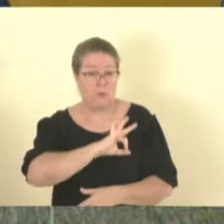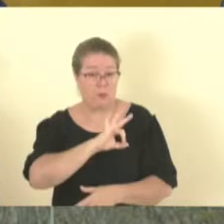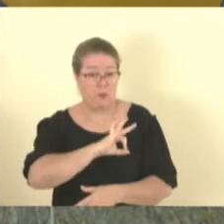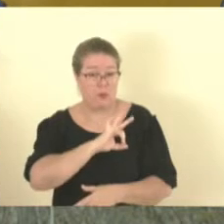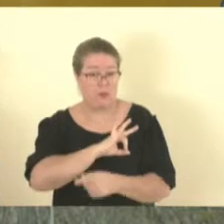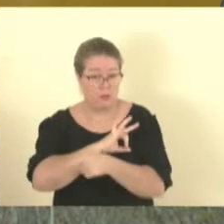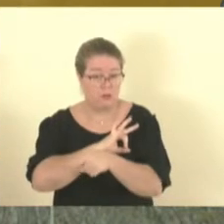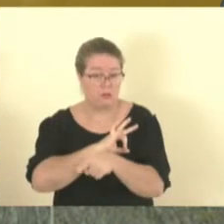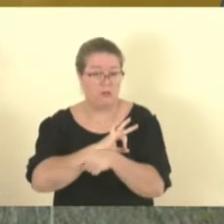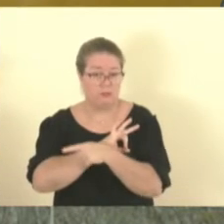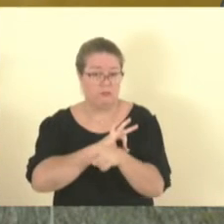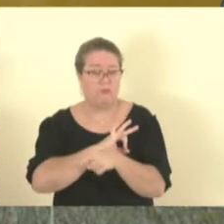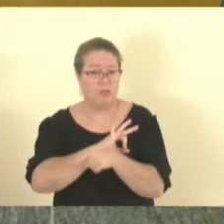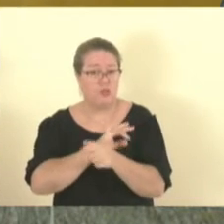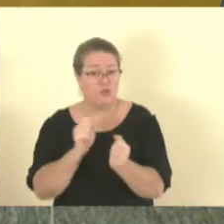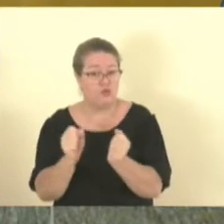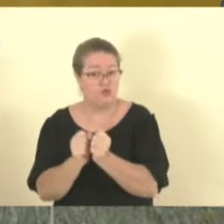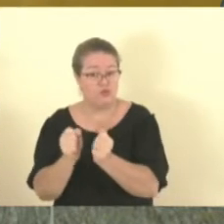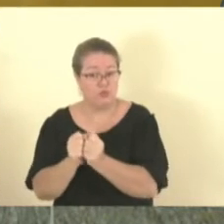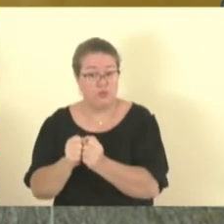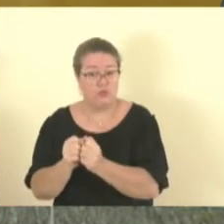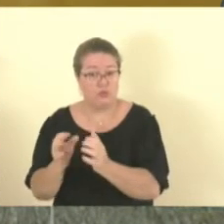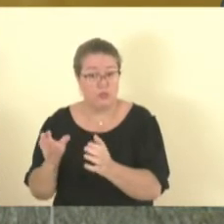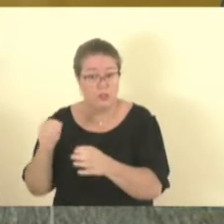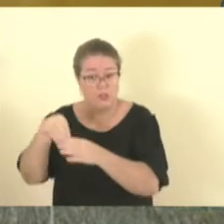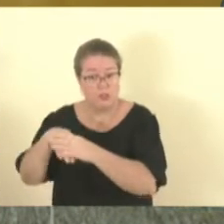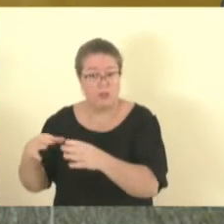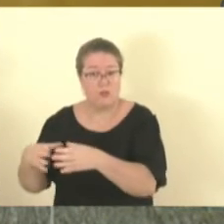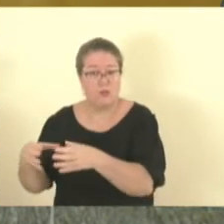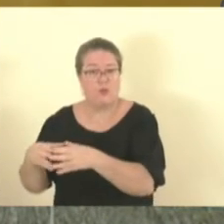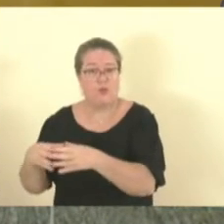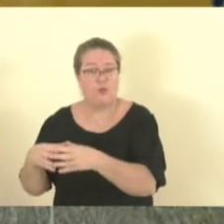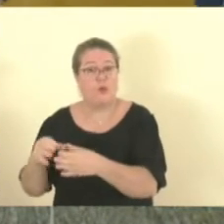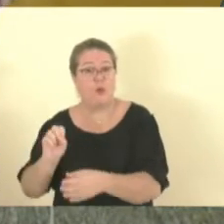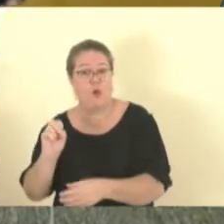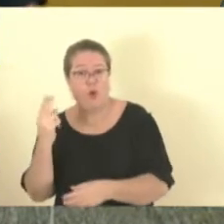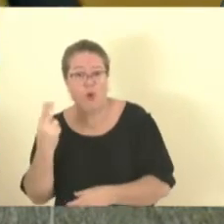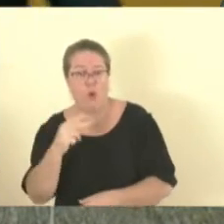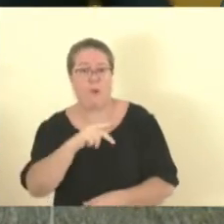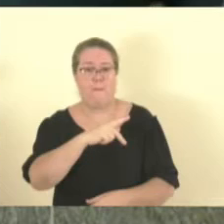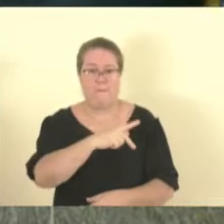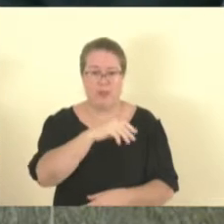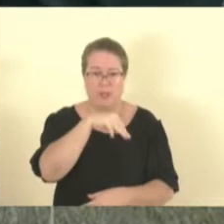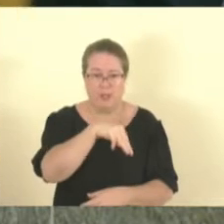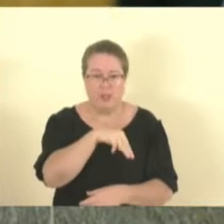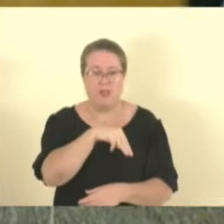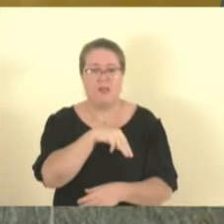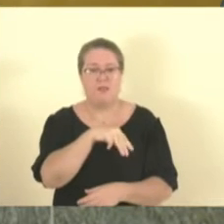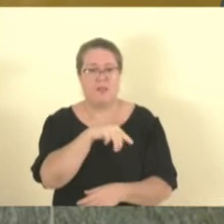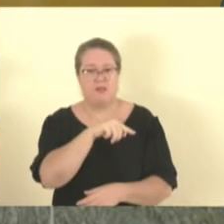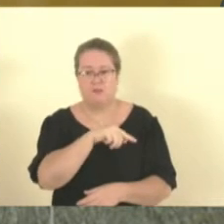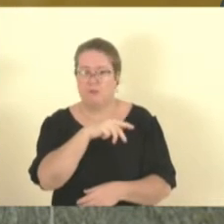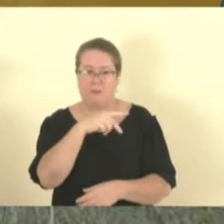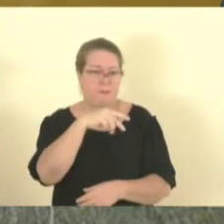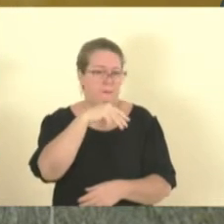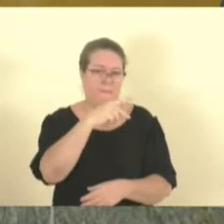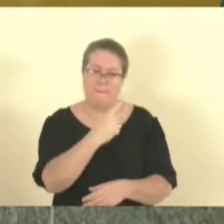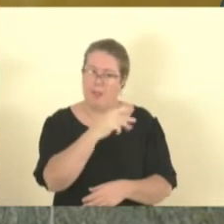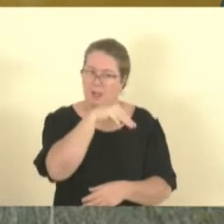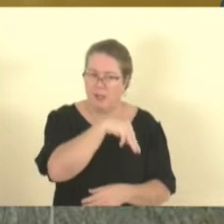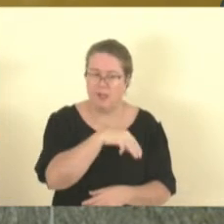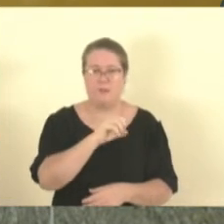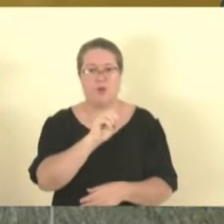estão, inclusive, na mesma instituição ou na Polícia Militar, contribuindo para o Instituto de Previdência e a St. Júlio